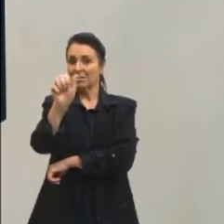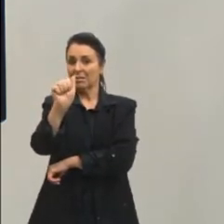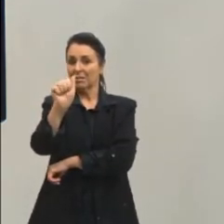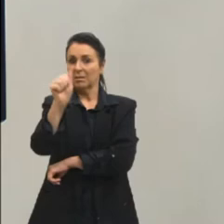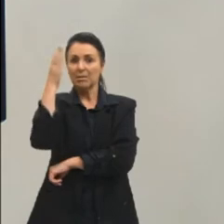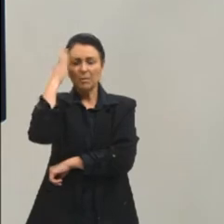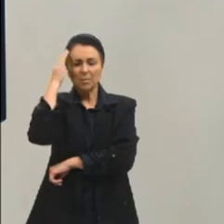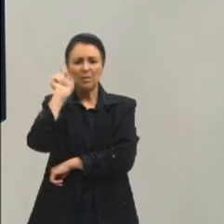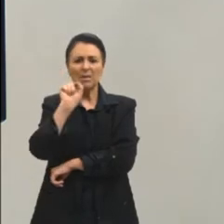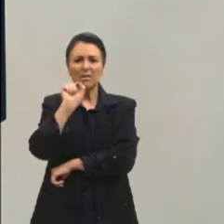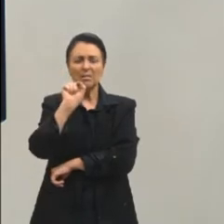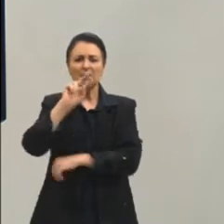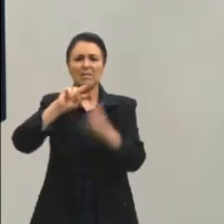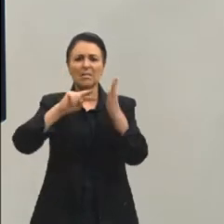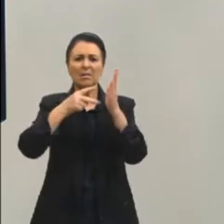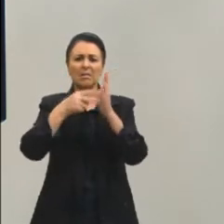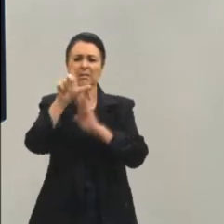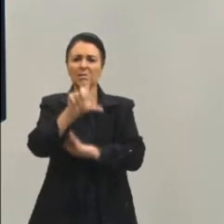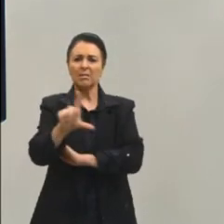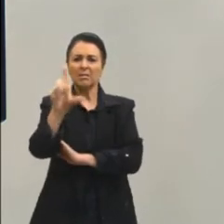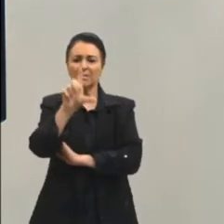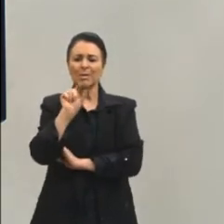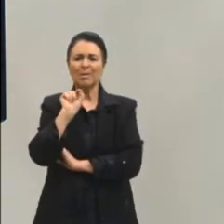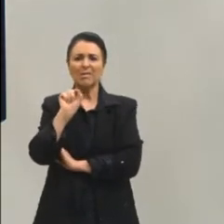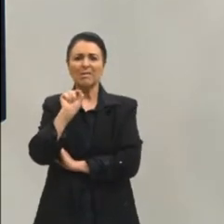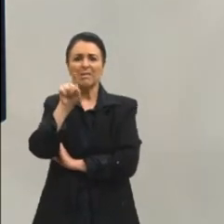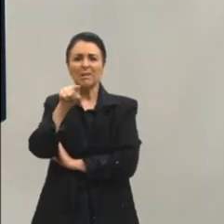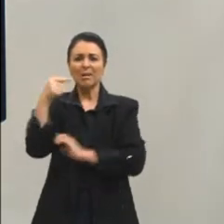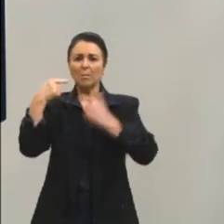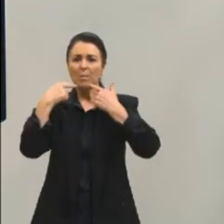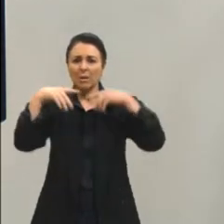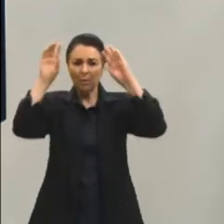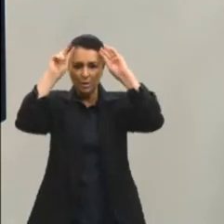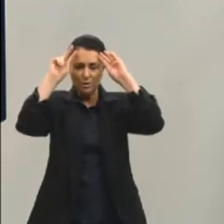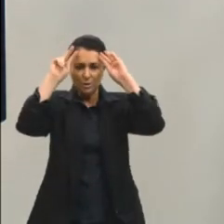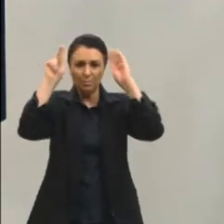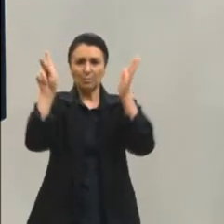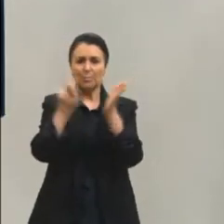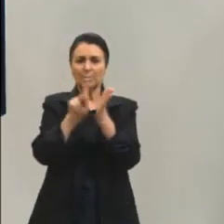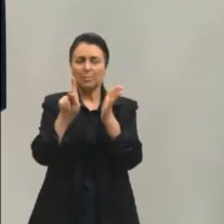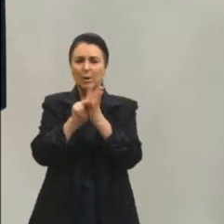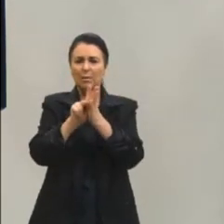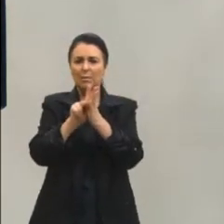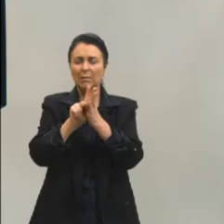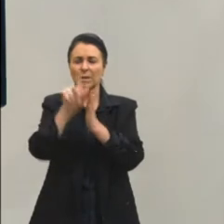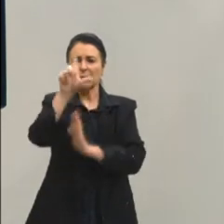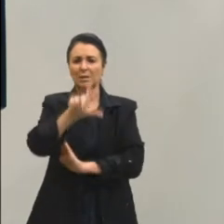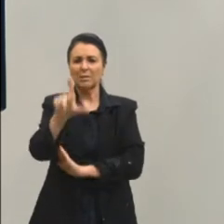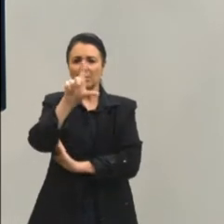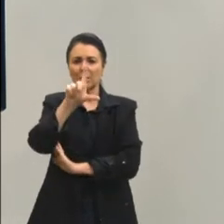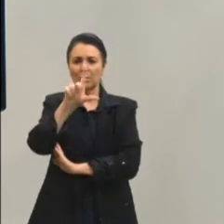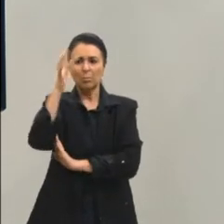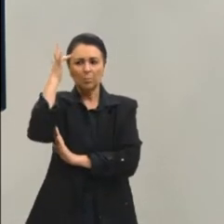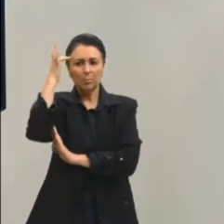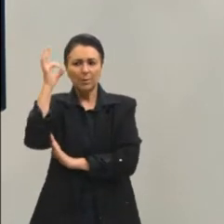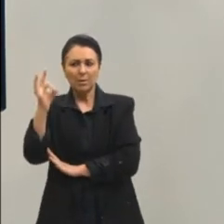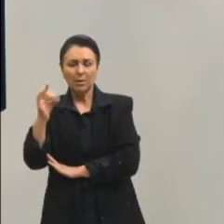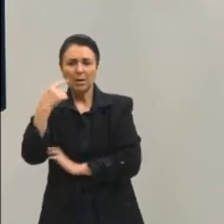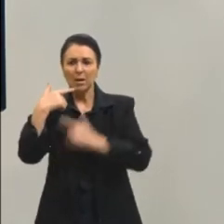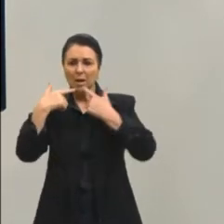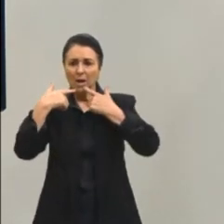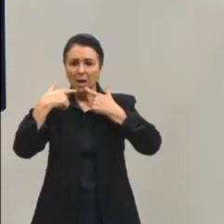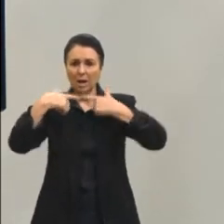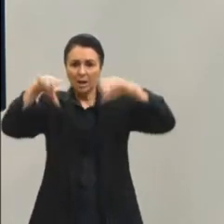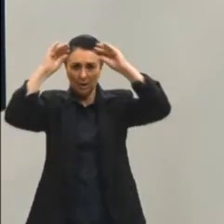disso, então, pensar o que seria uma linguagem literária. Para, compreendendo o que é linguagem